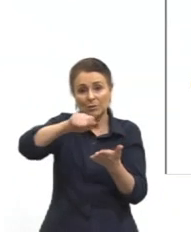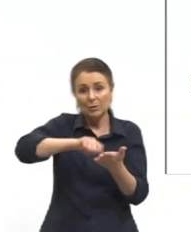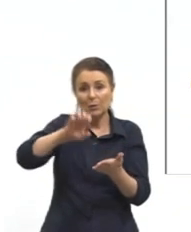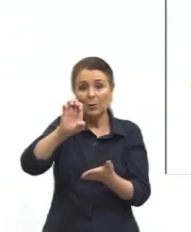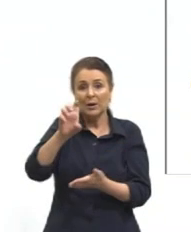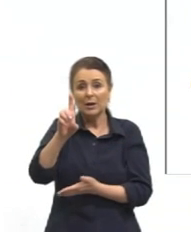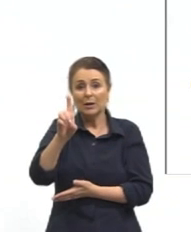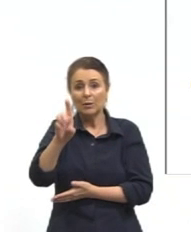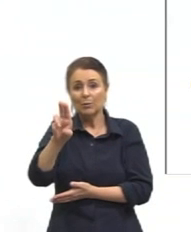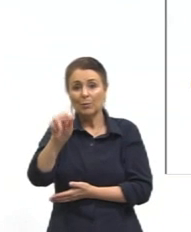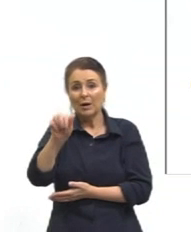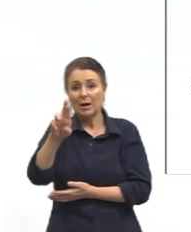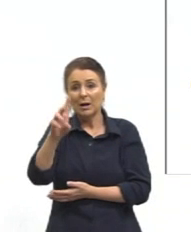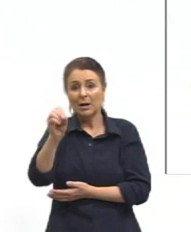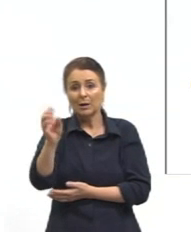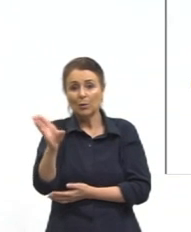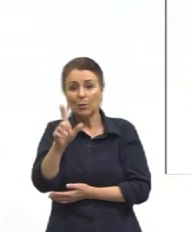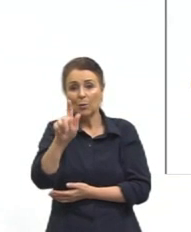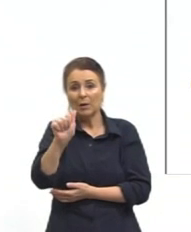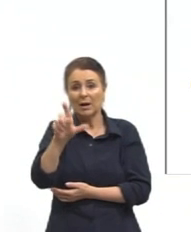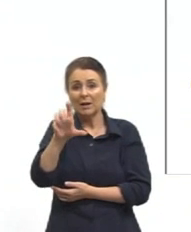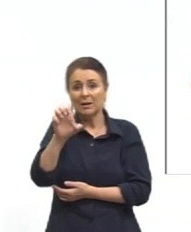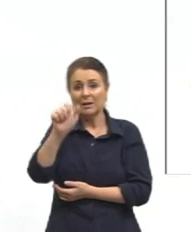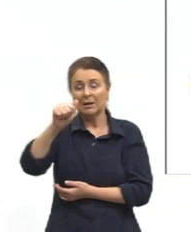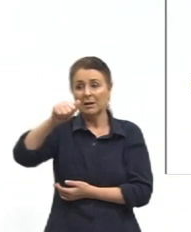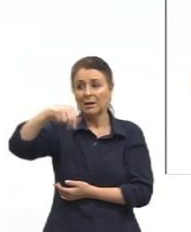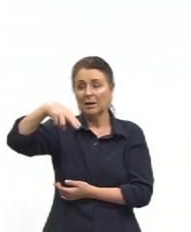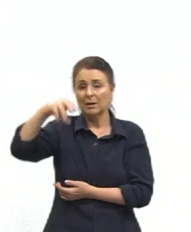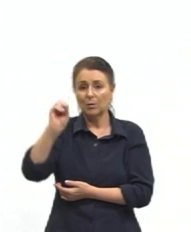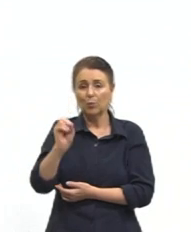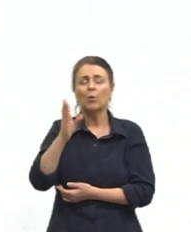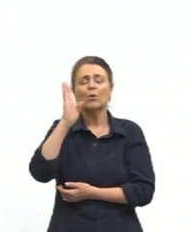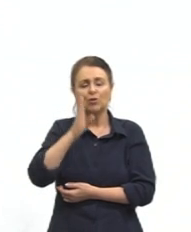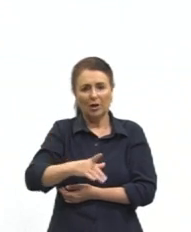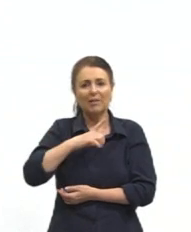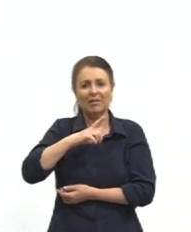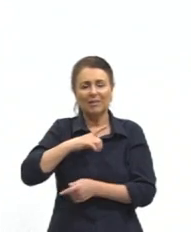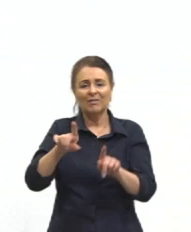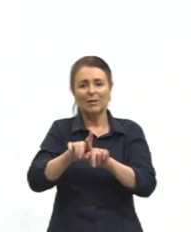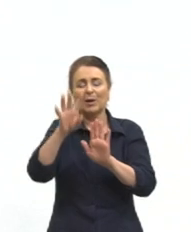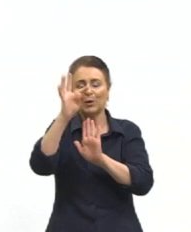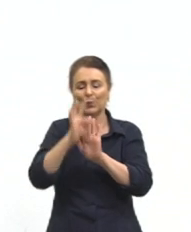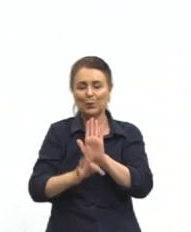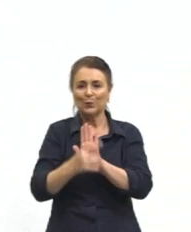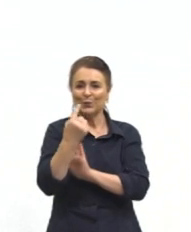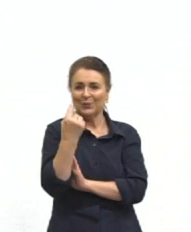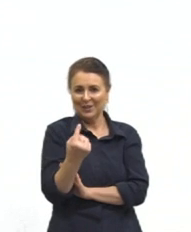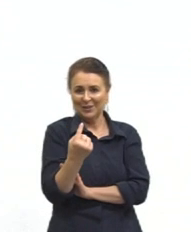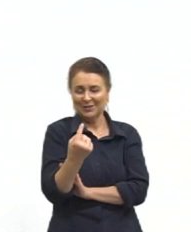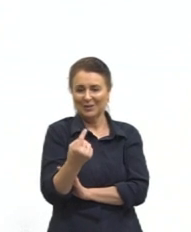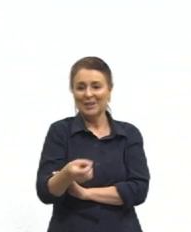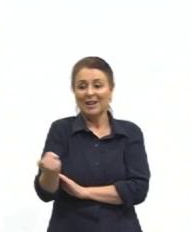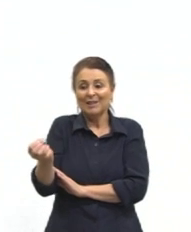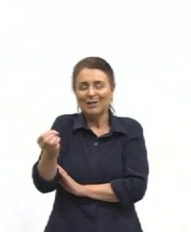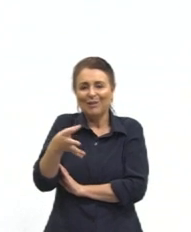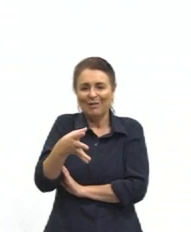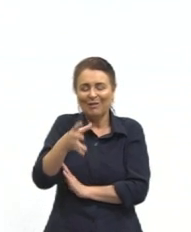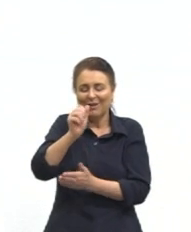Galeano, que também já caiu em outras aplicações, e tivemos um texto dele nessa nova avaliação.